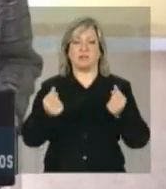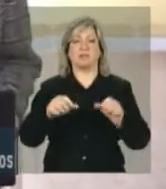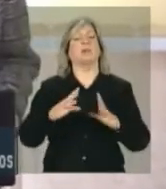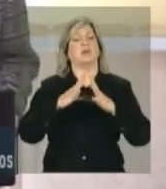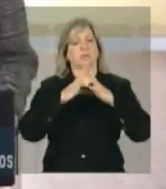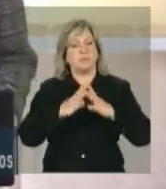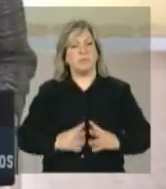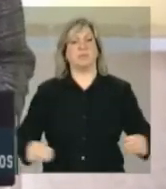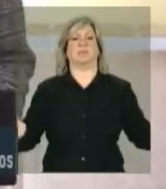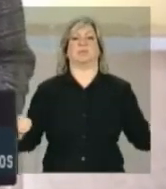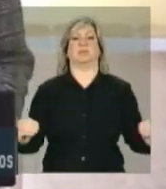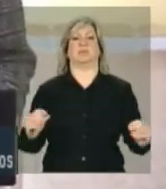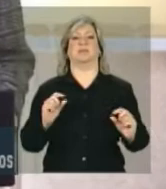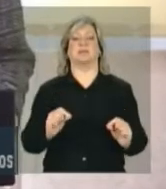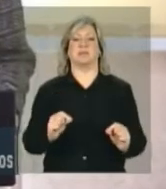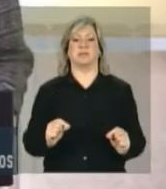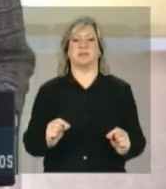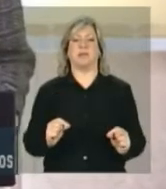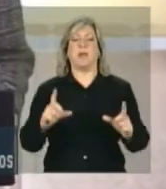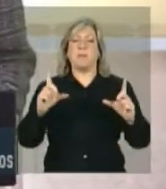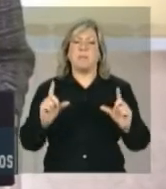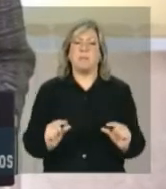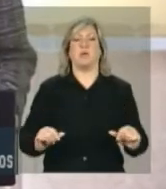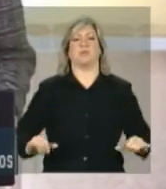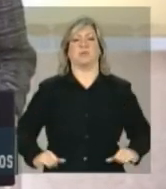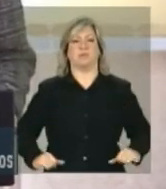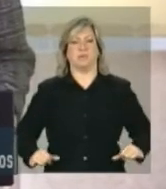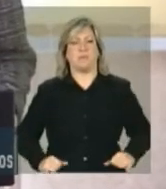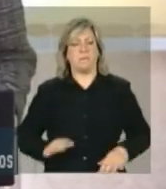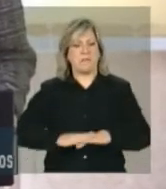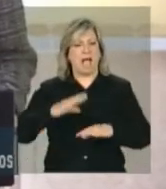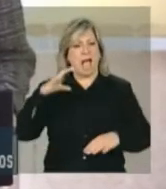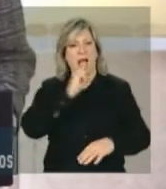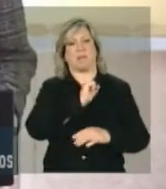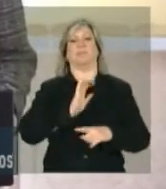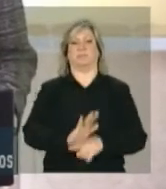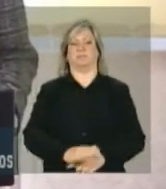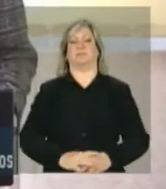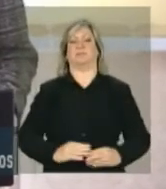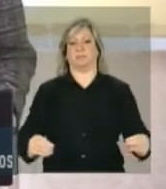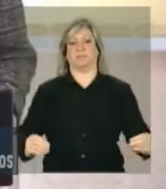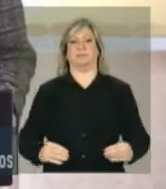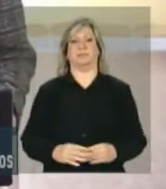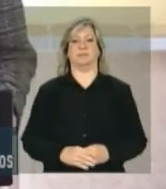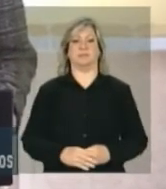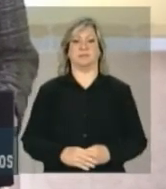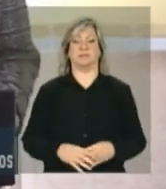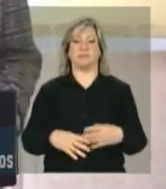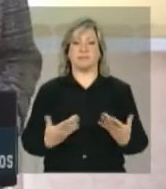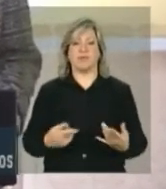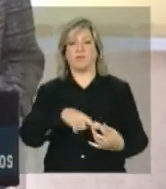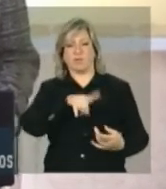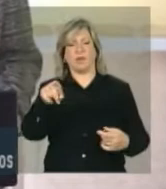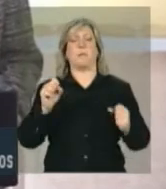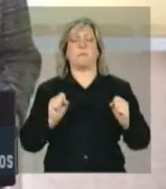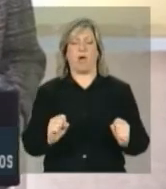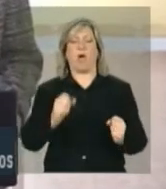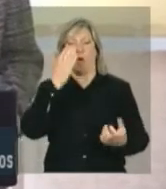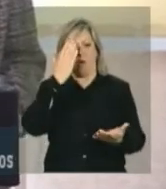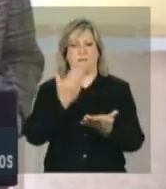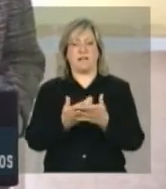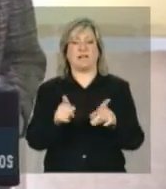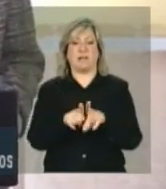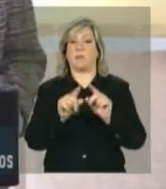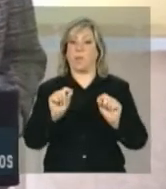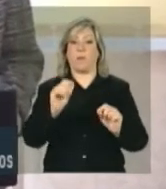solução menos dolorosa e mais rápida. Estejam seguros também de